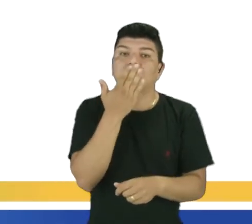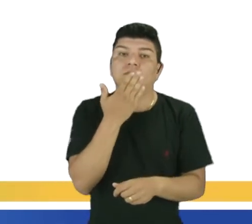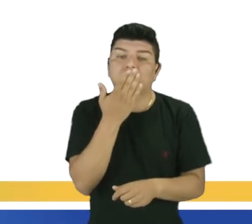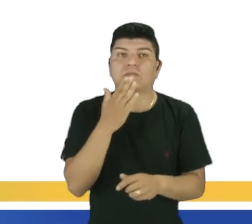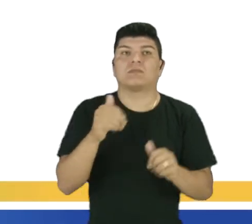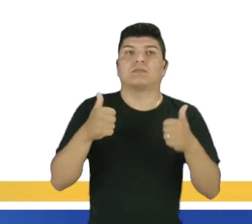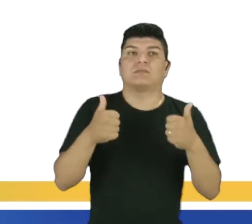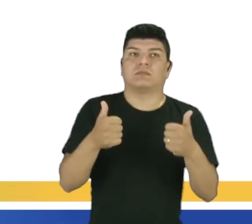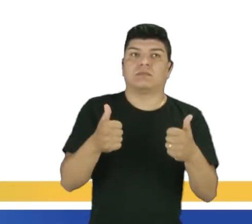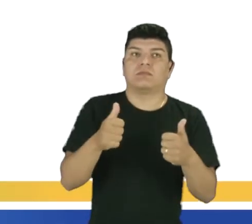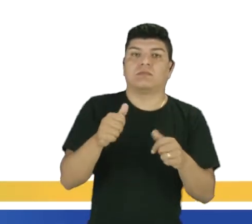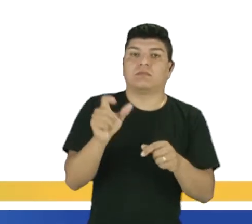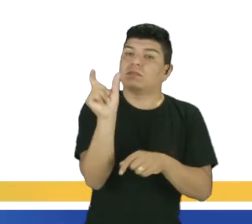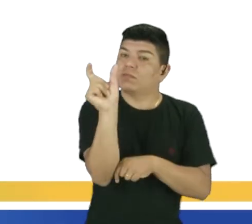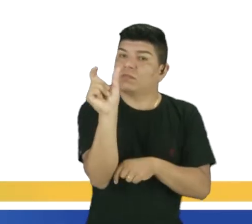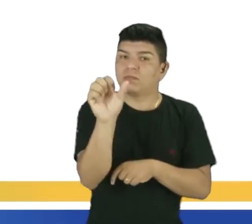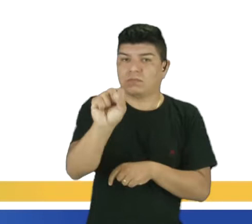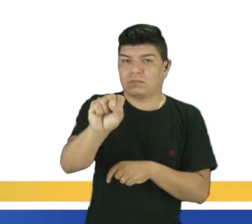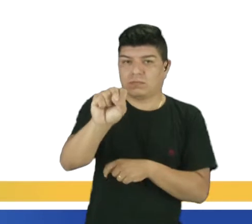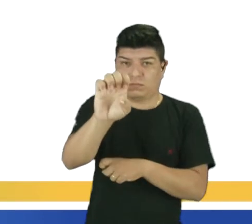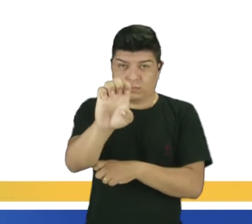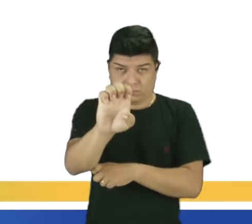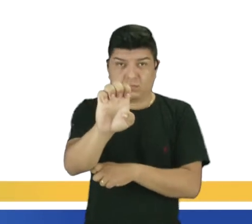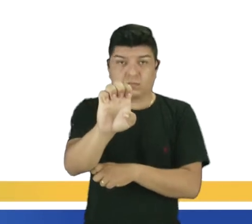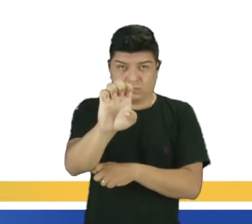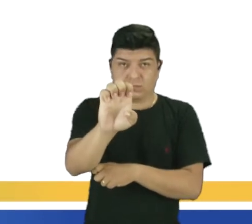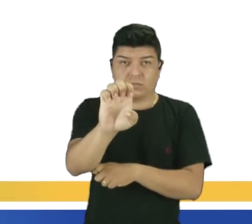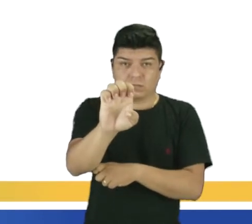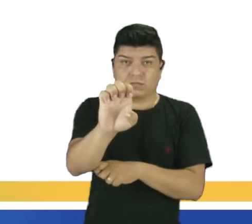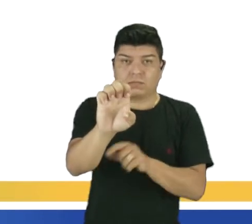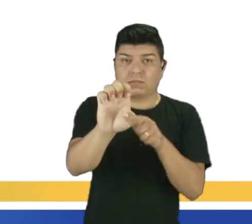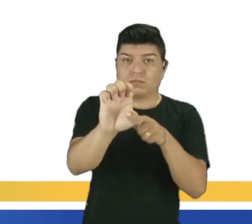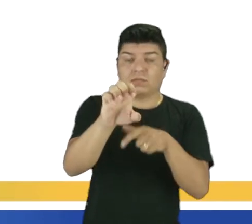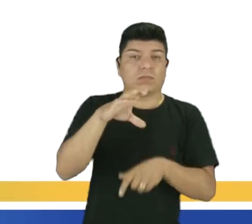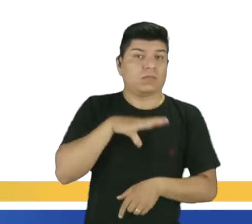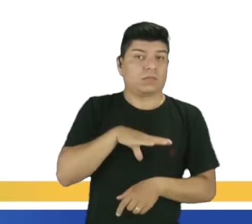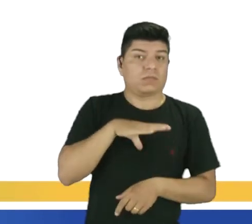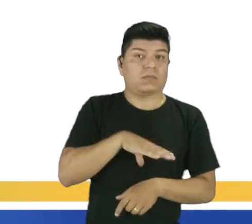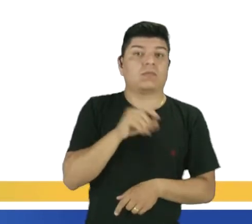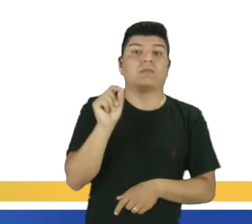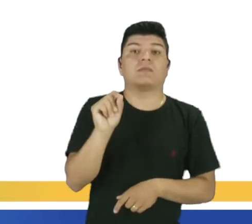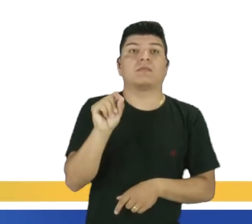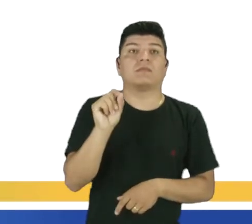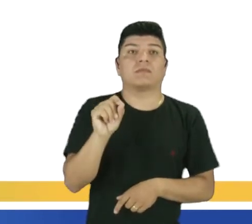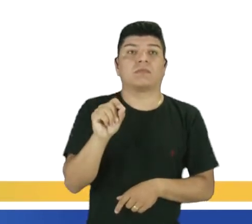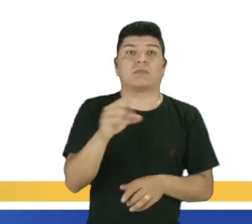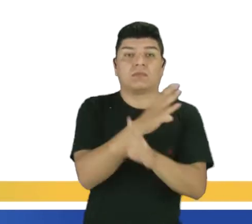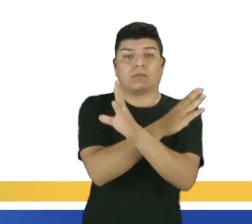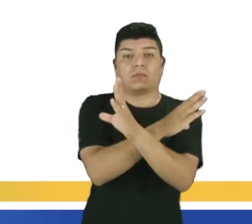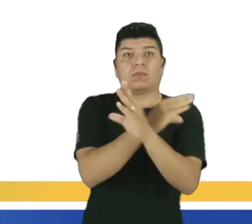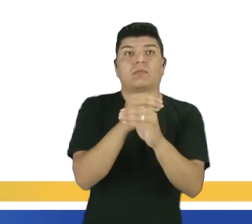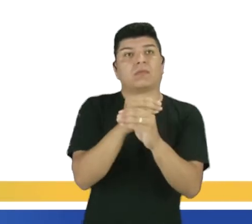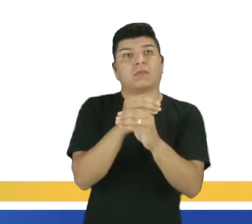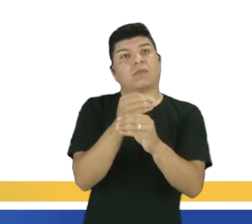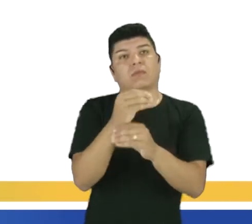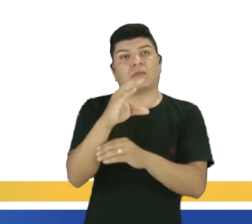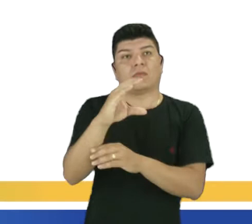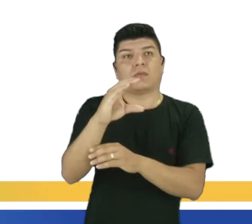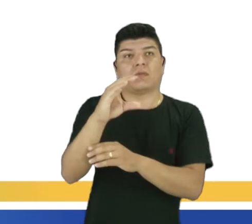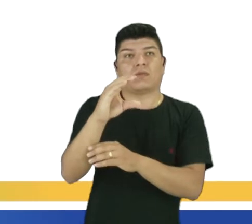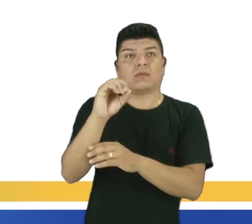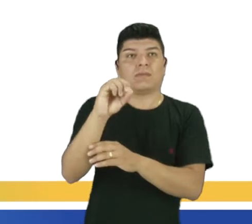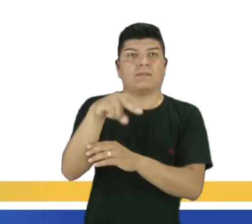C, que tem aí uma conjunção que indica uma concessão. Em língua portuguesa, nós chamamos de conjunção, né, concessiva.